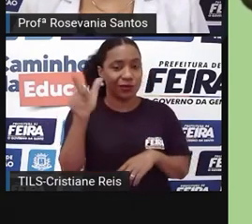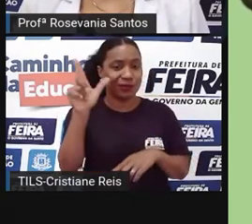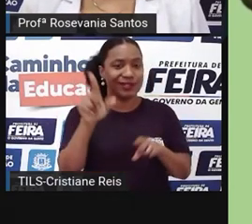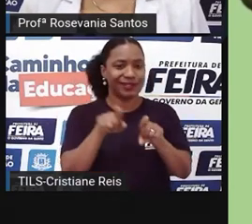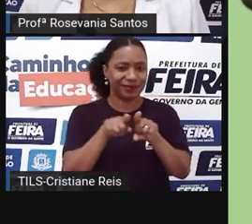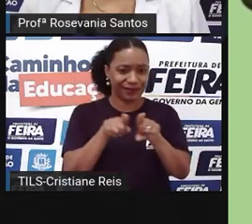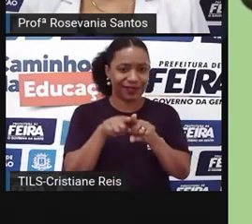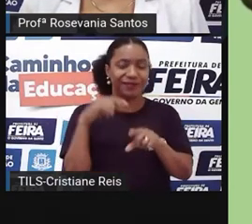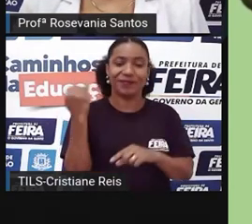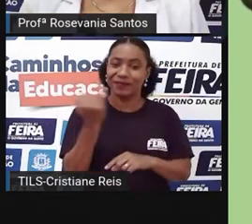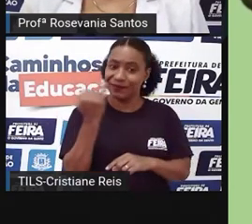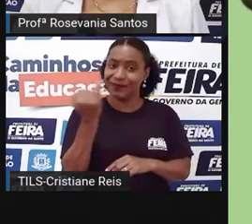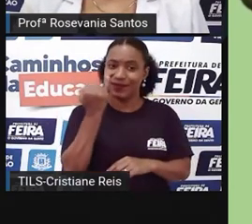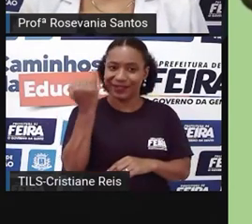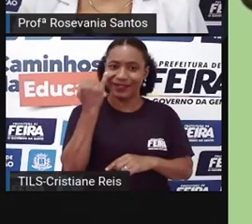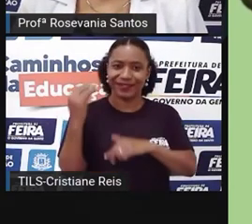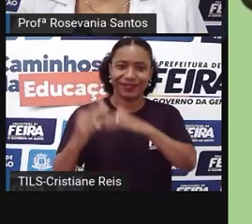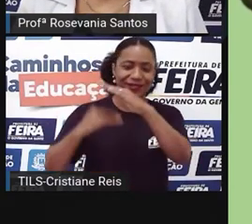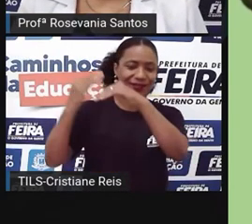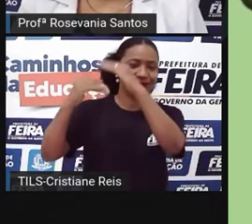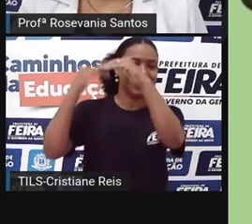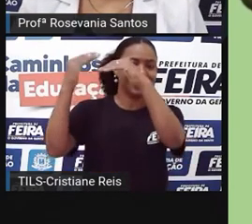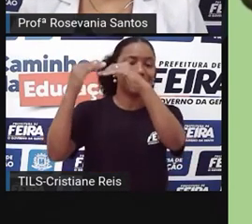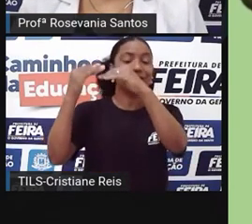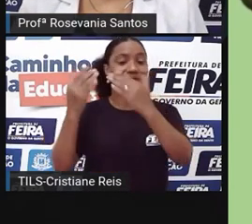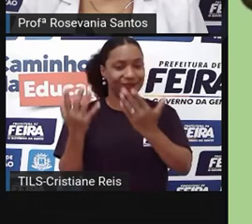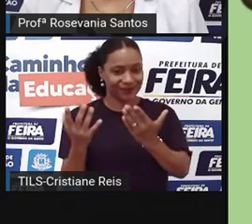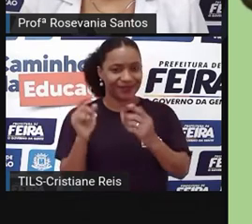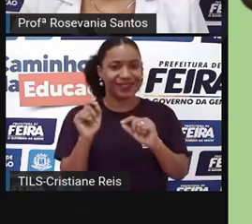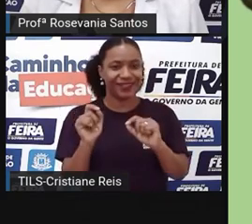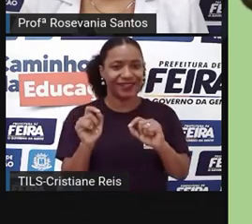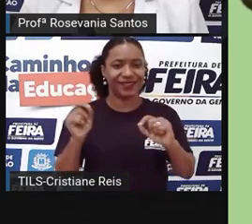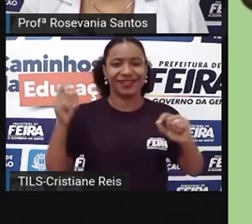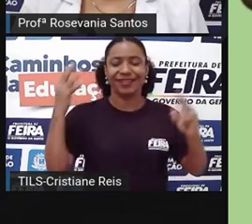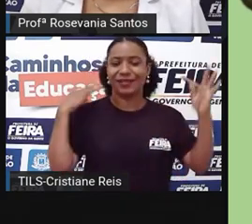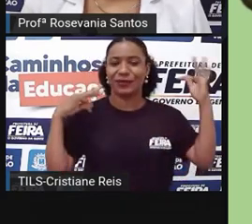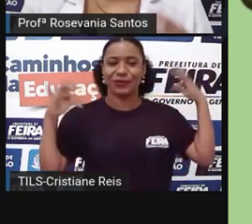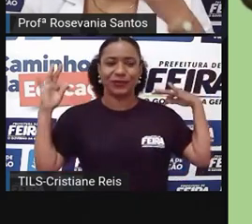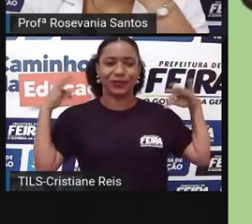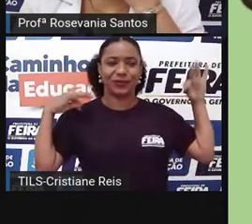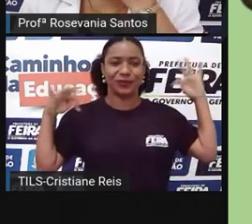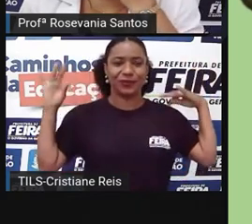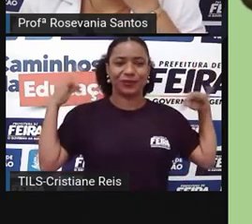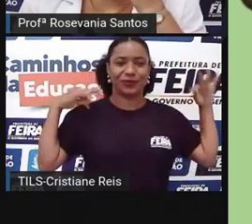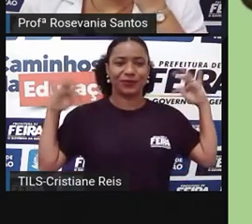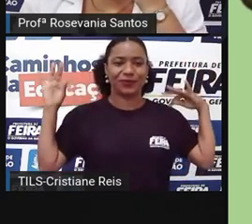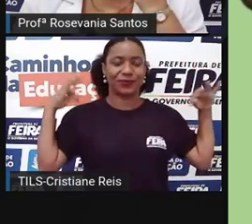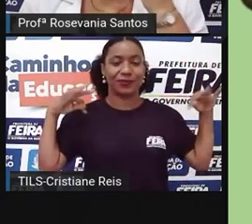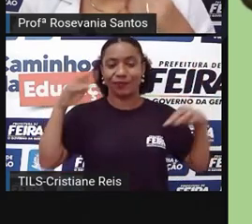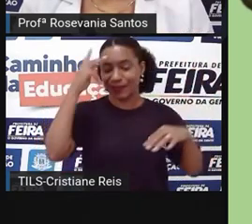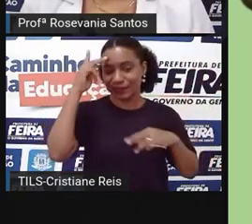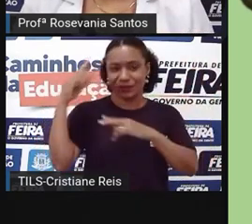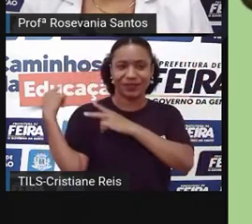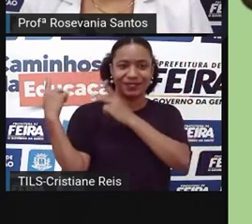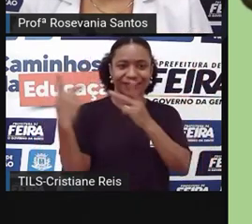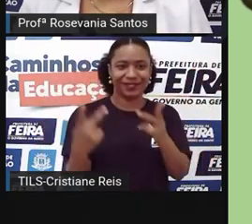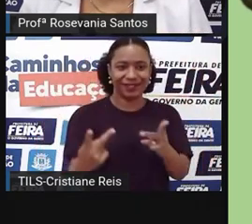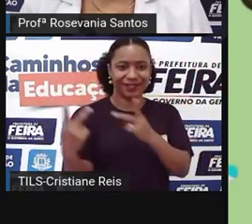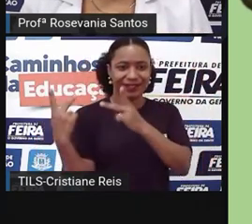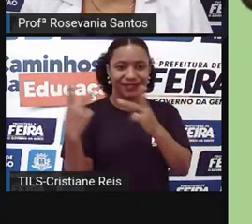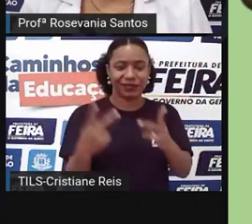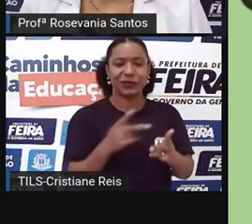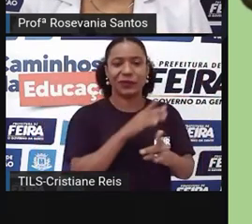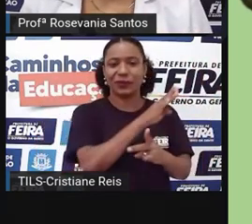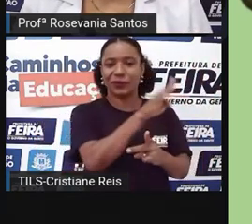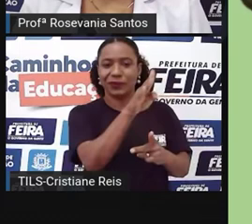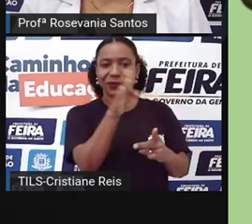que está se desenvolvendo é a questão do ecoturismo, que a gente chama, né, de turismo ecológico. A atividade que se exploram as